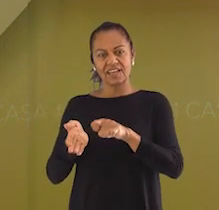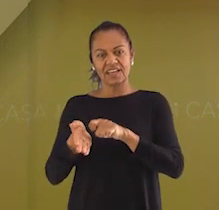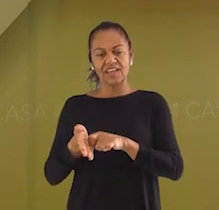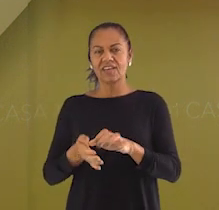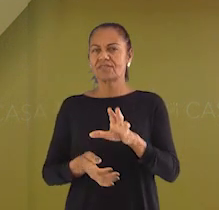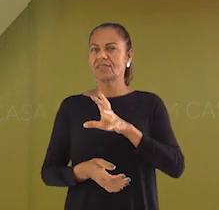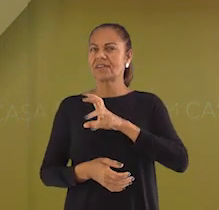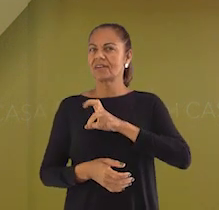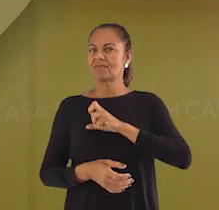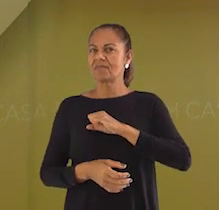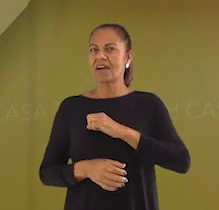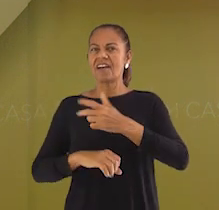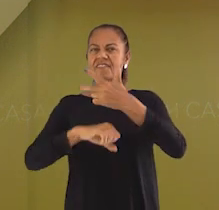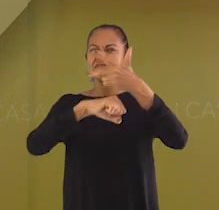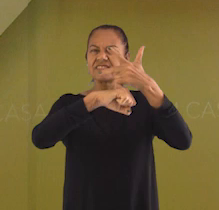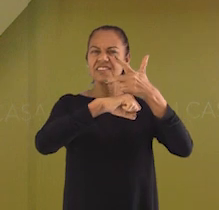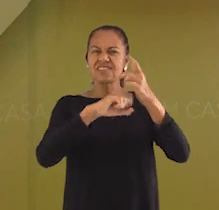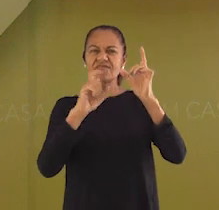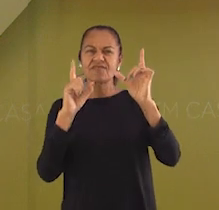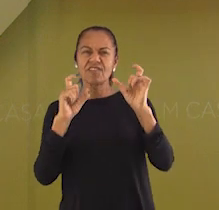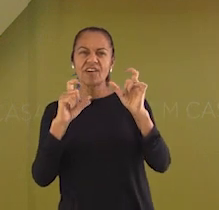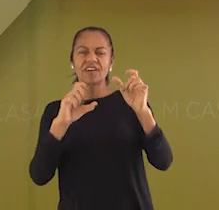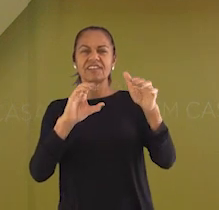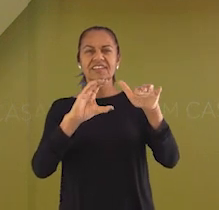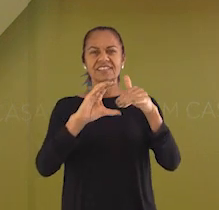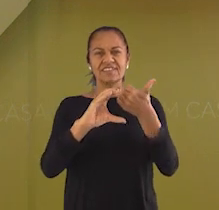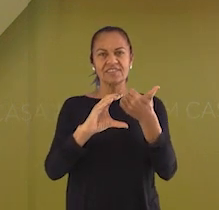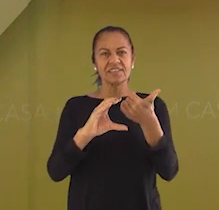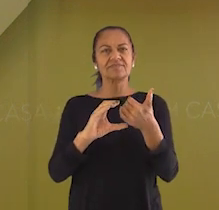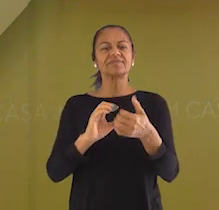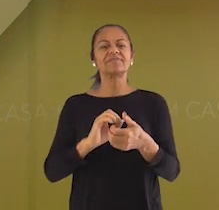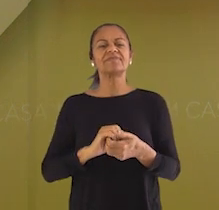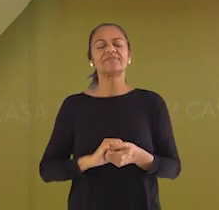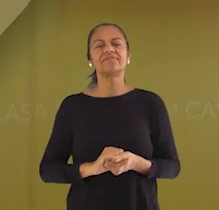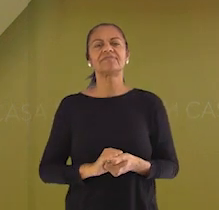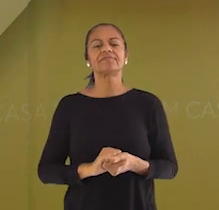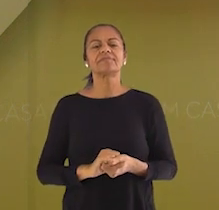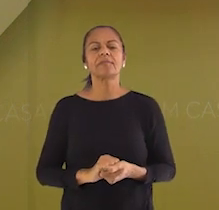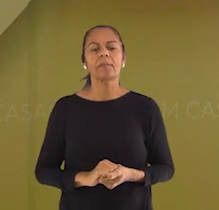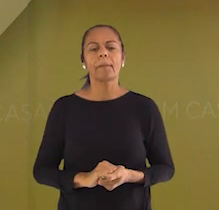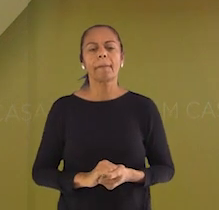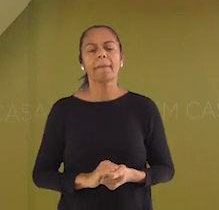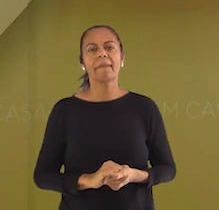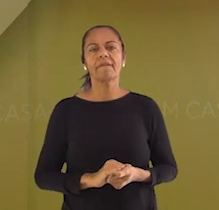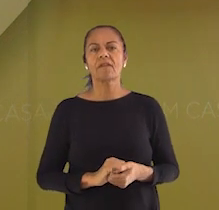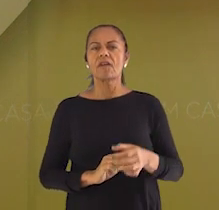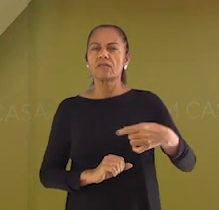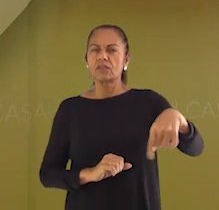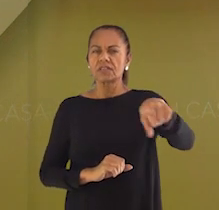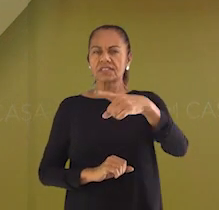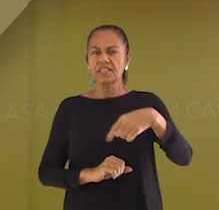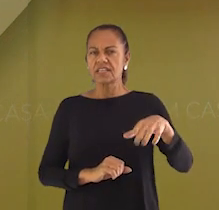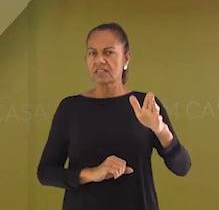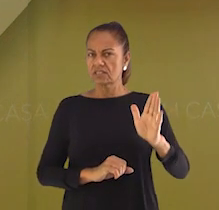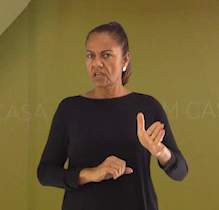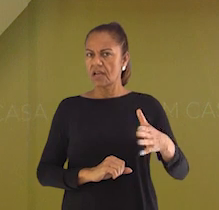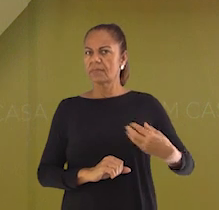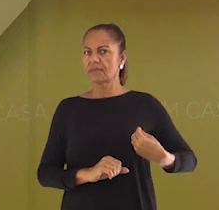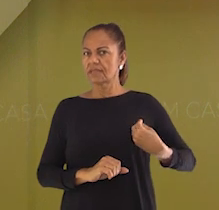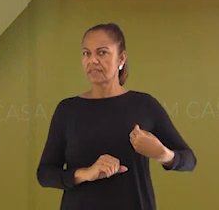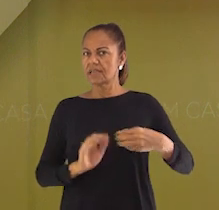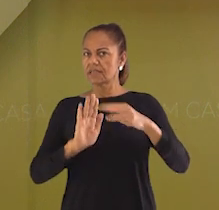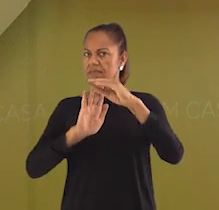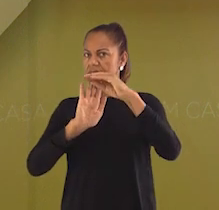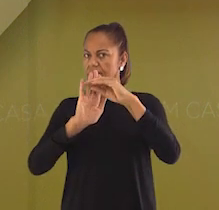Vou amar receber seu vídeo, foto ou até mesmo desenho. Estudante, já registrou sua presença em nossa aula?